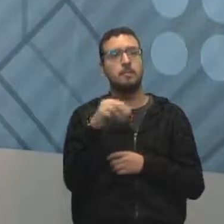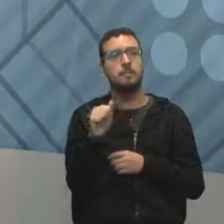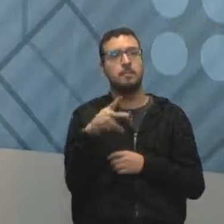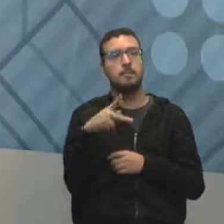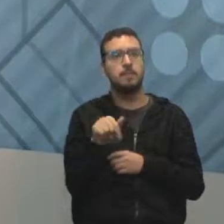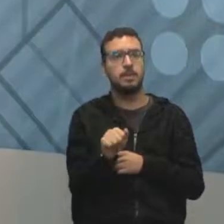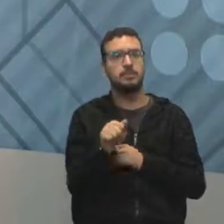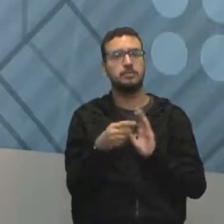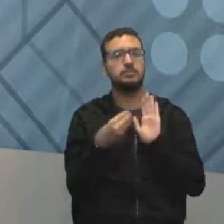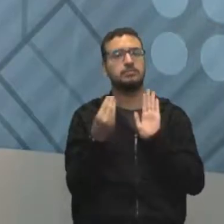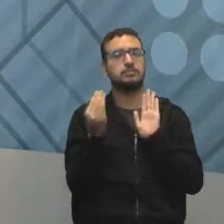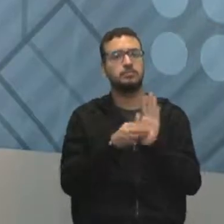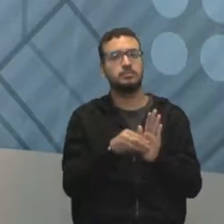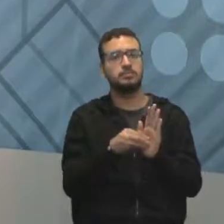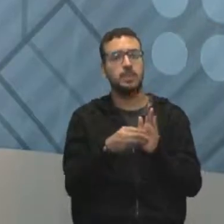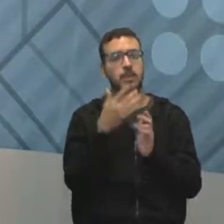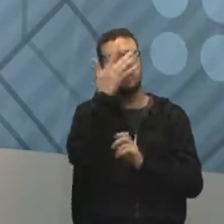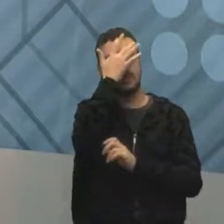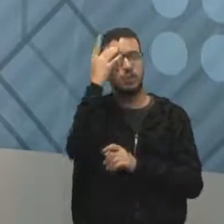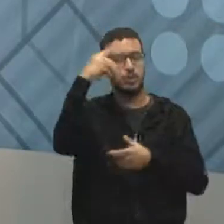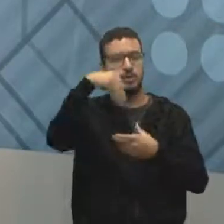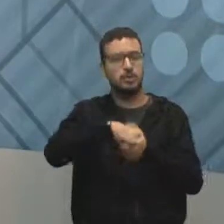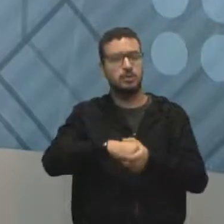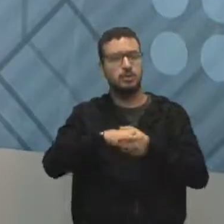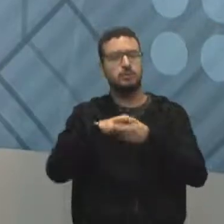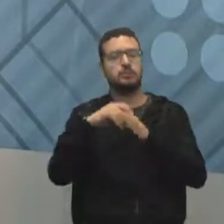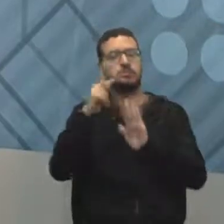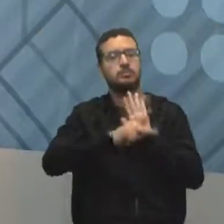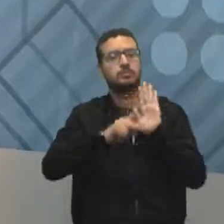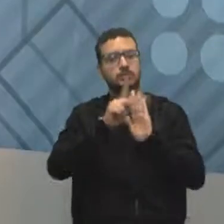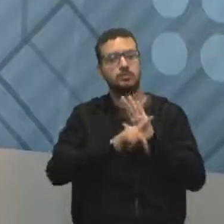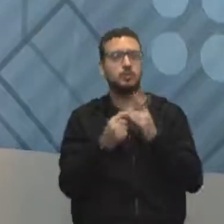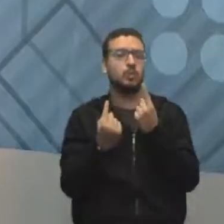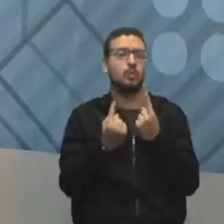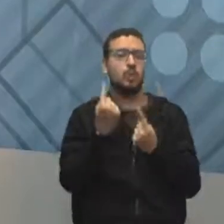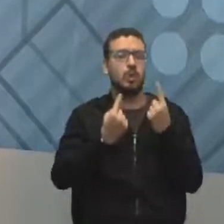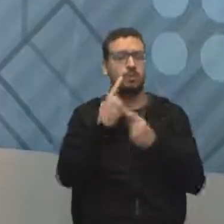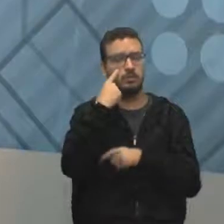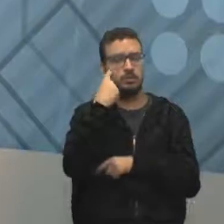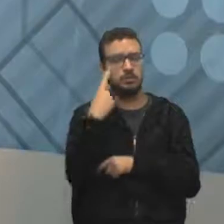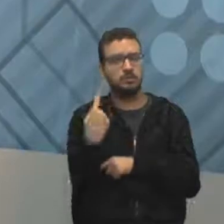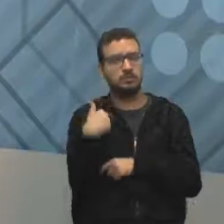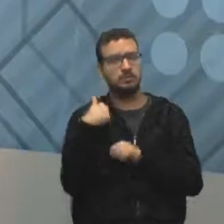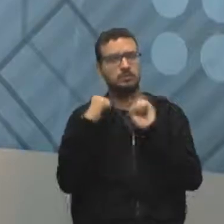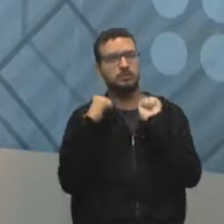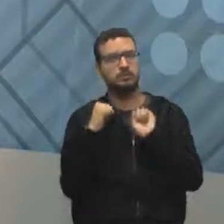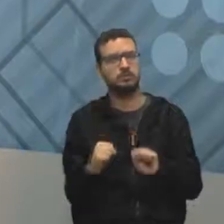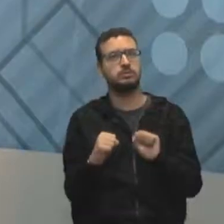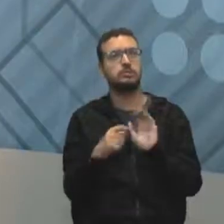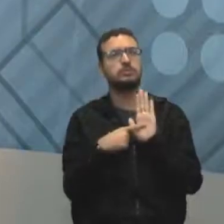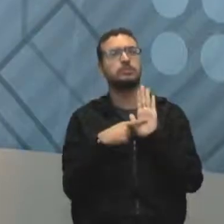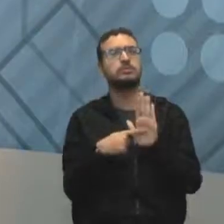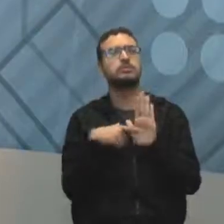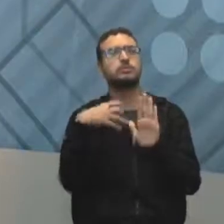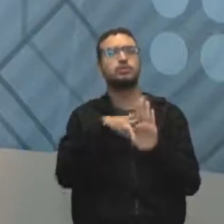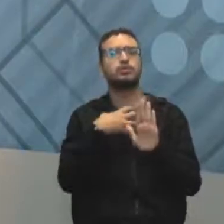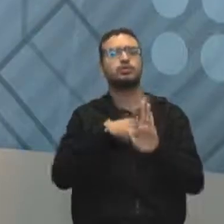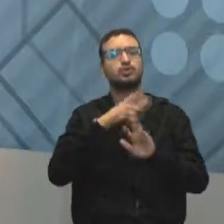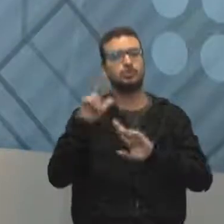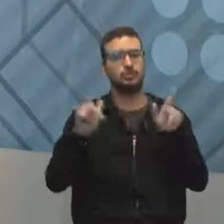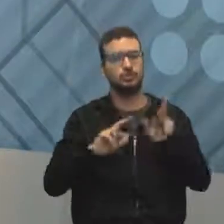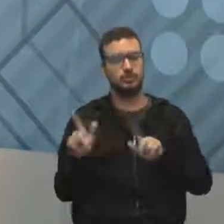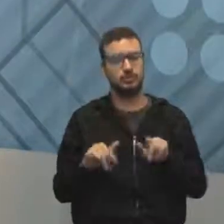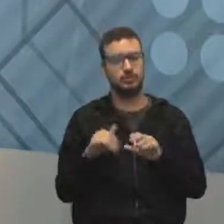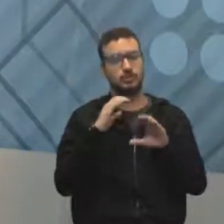quem são as pessoas do projeto, qual é o interesse delas, para que eu possa determinar formas diferentes de me